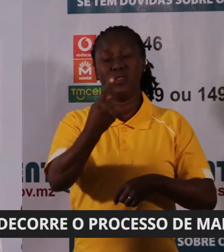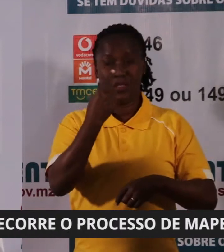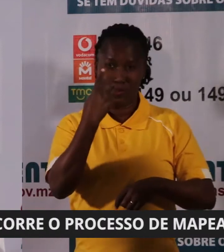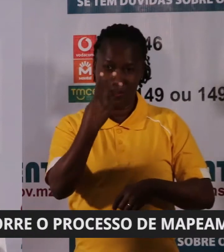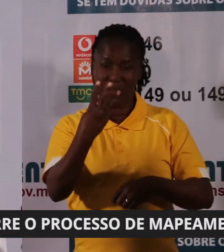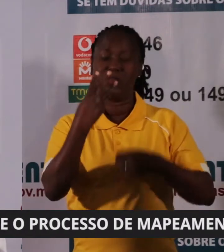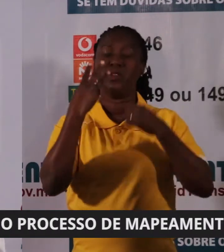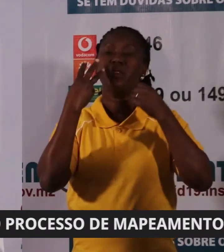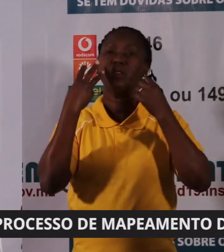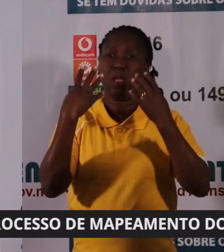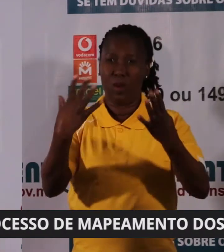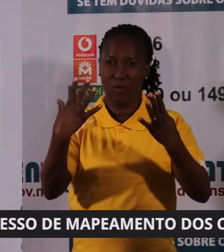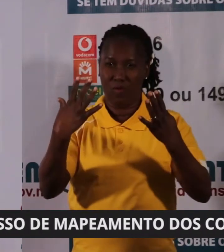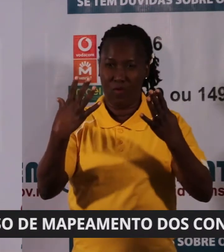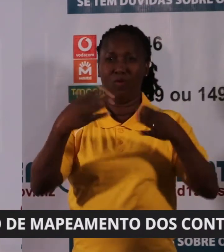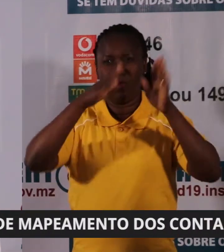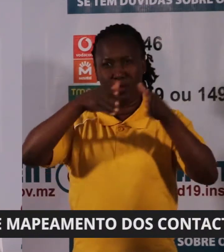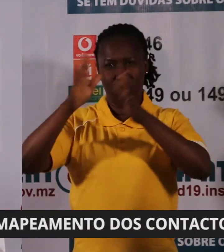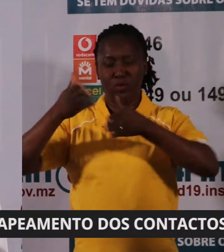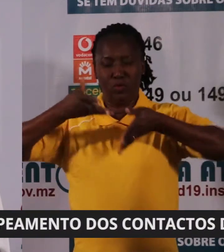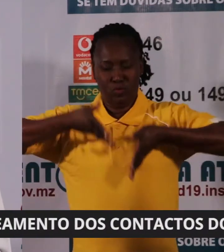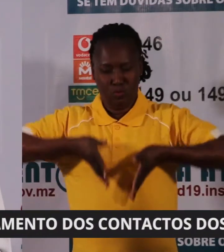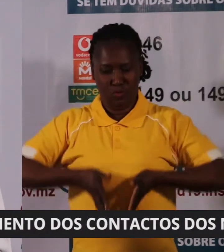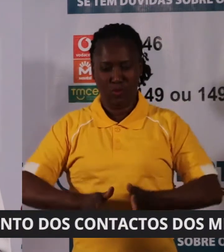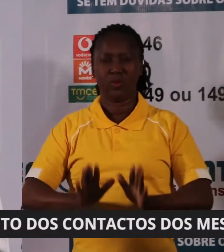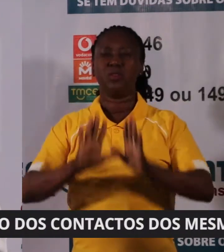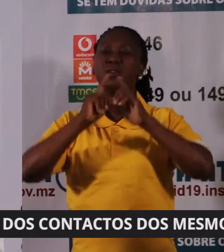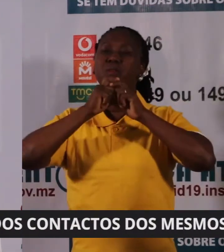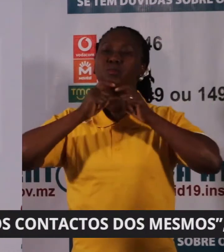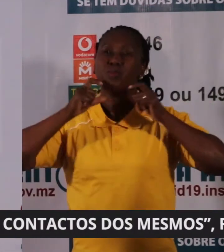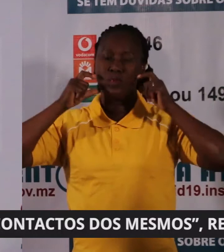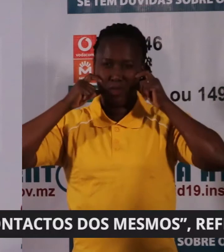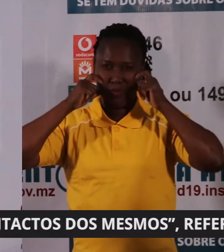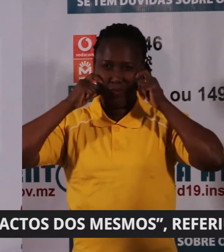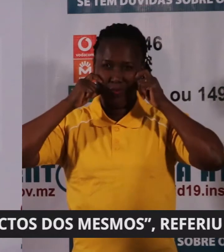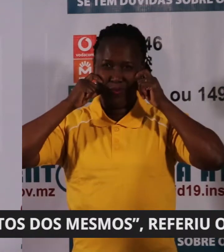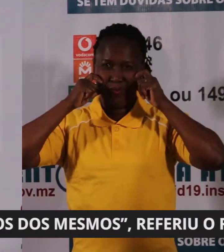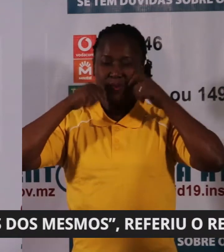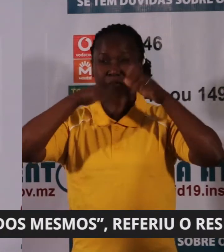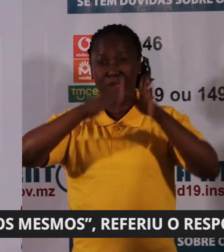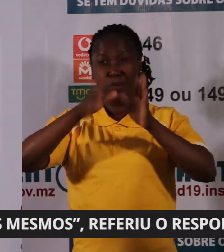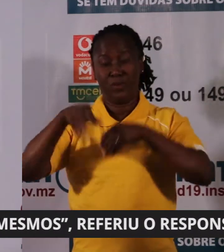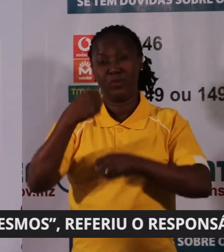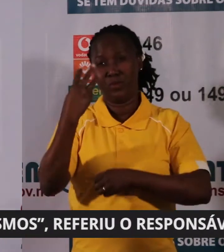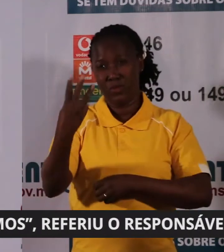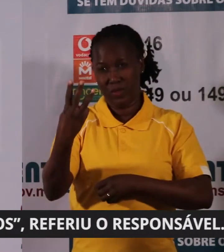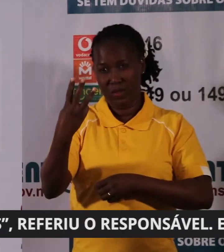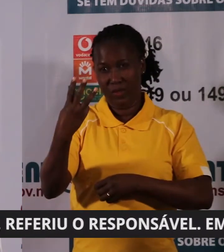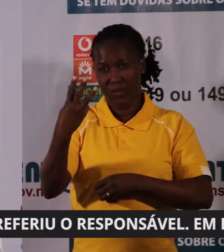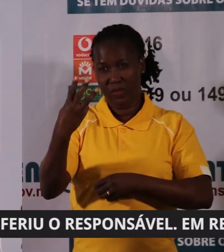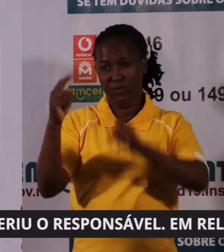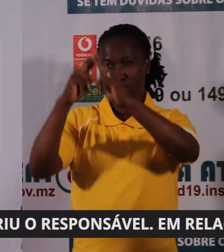são pessoas de nacionalidade moçambicana e 3 são